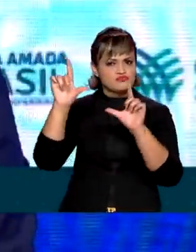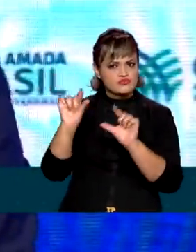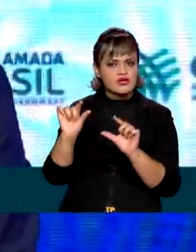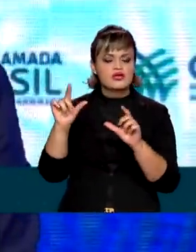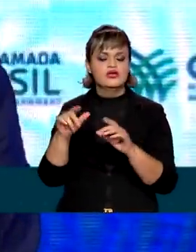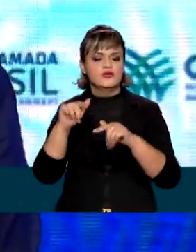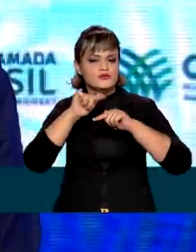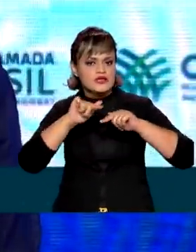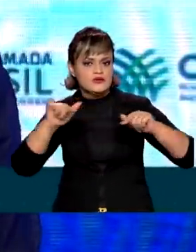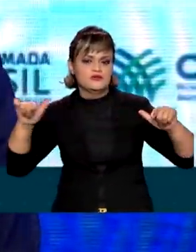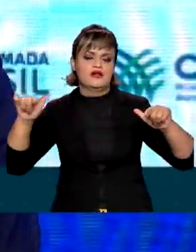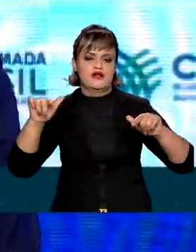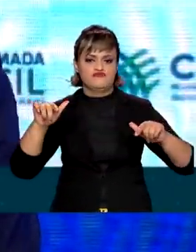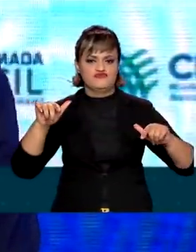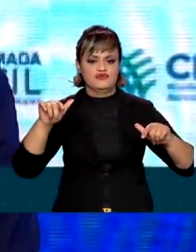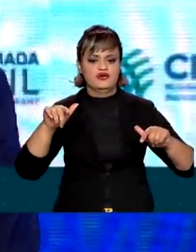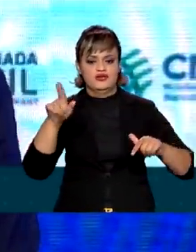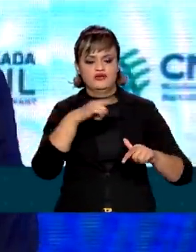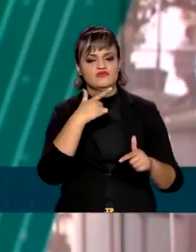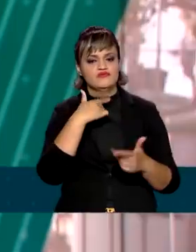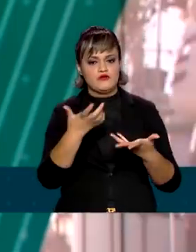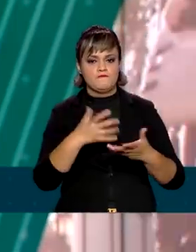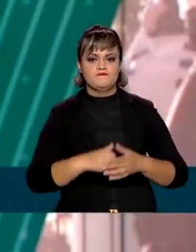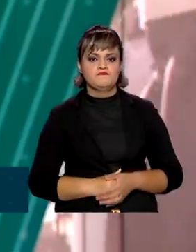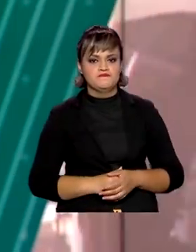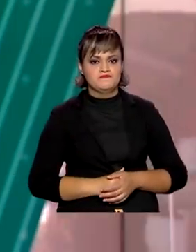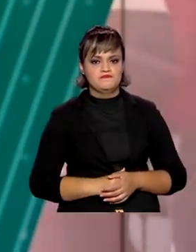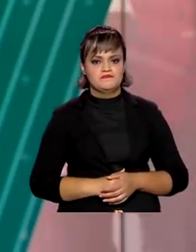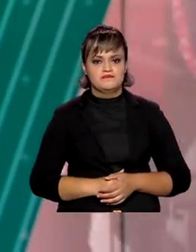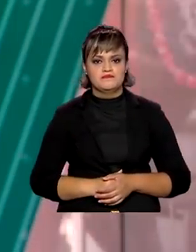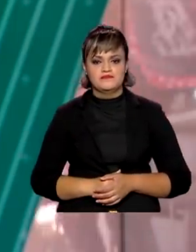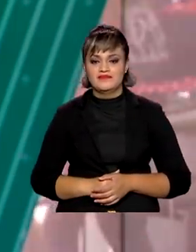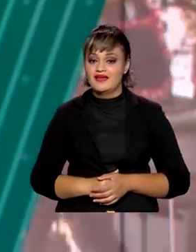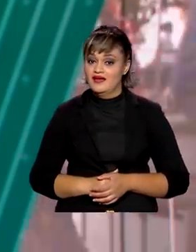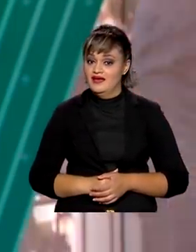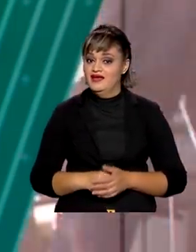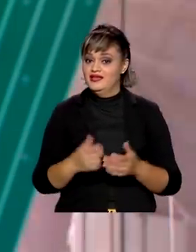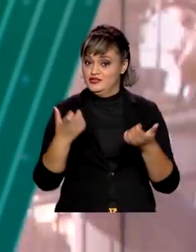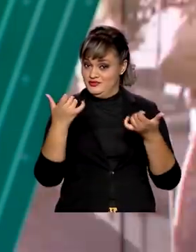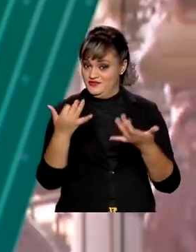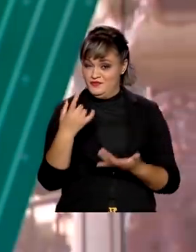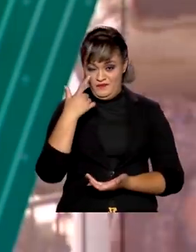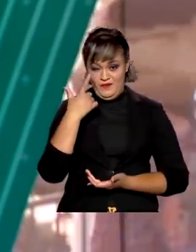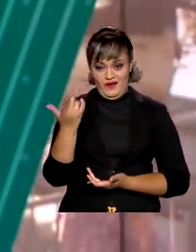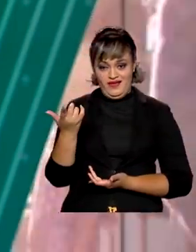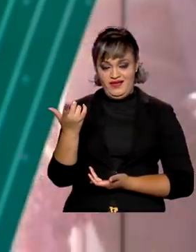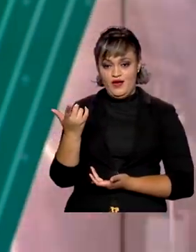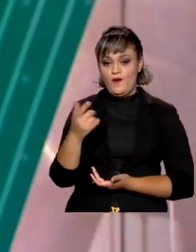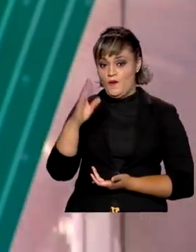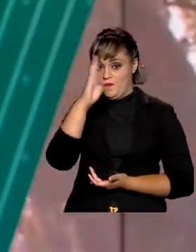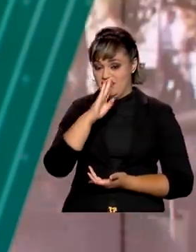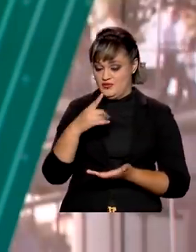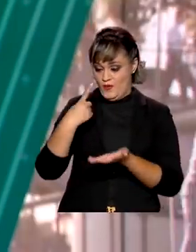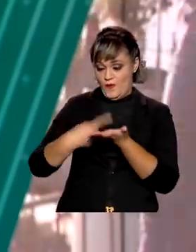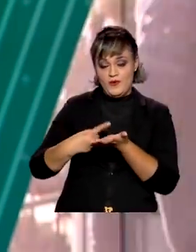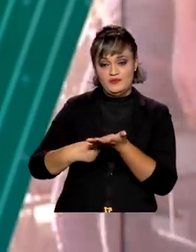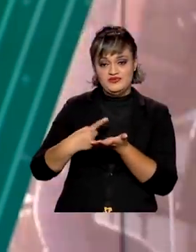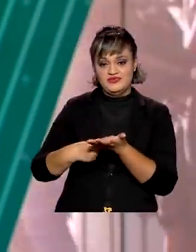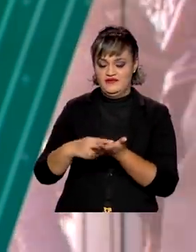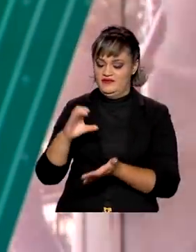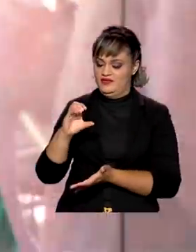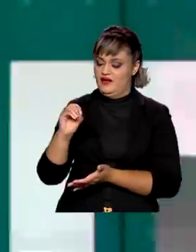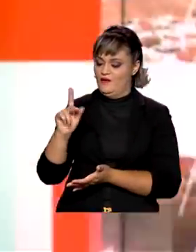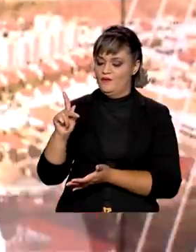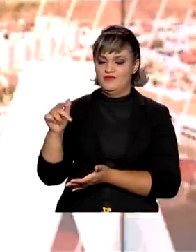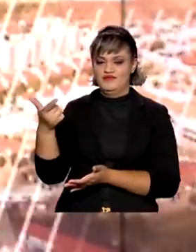atingir a neutralidade de carbono que todos desejam. Como a gente viu na reportagem, o Brasil assumiu compromissos na Conferência